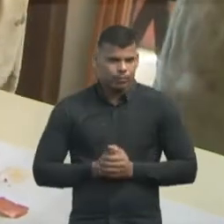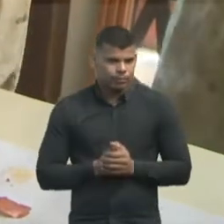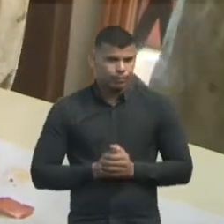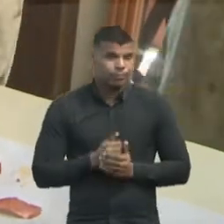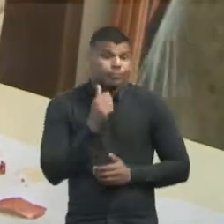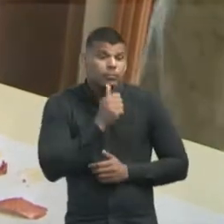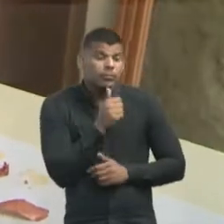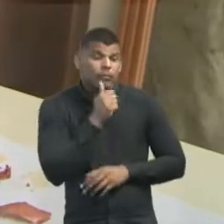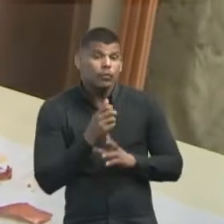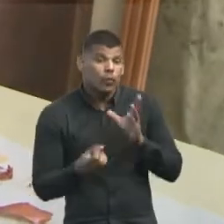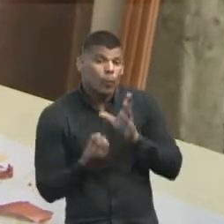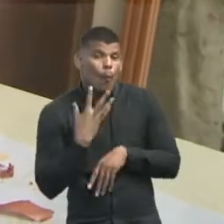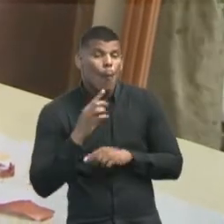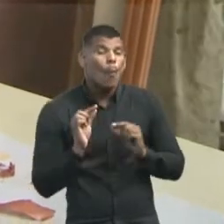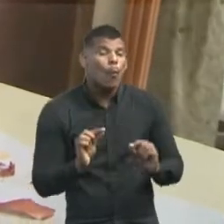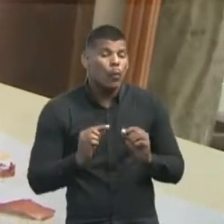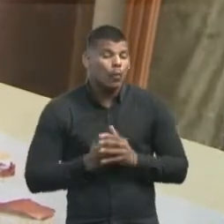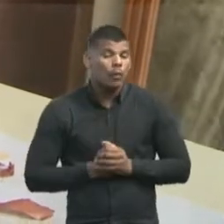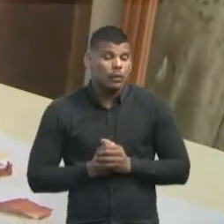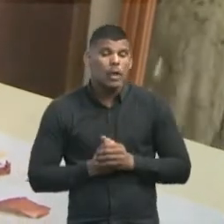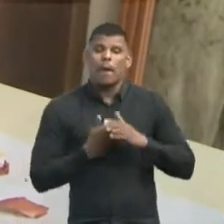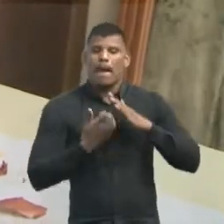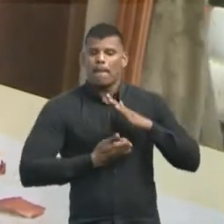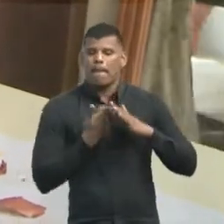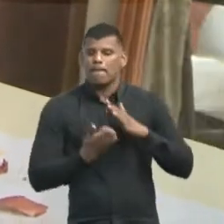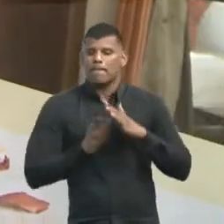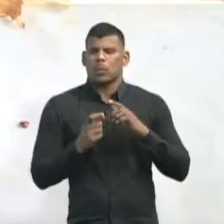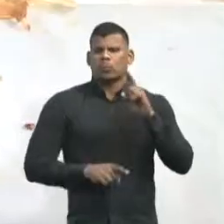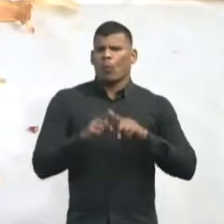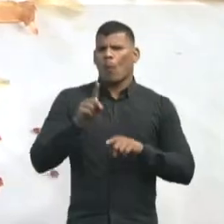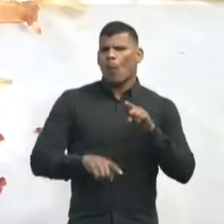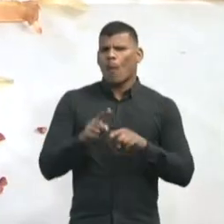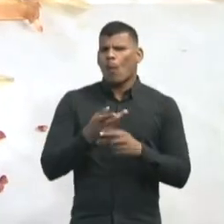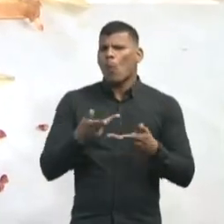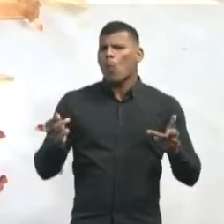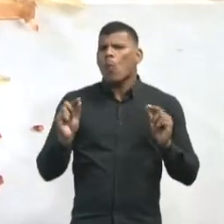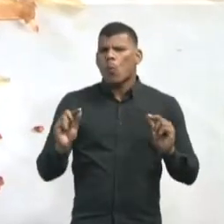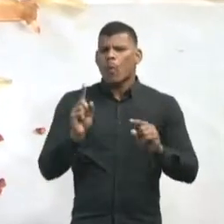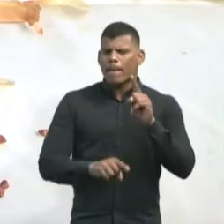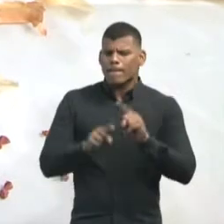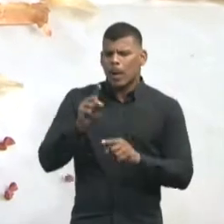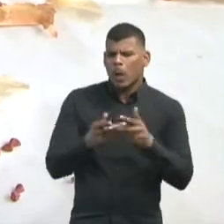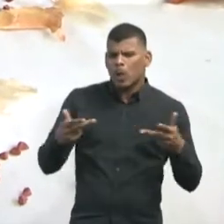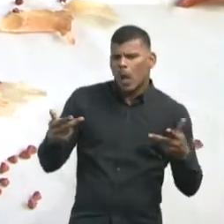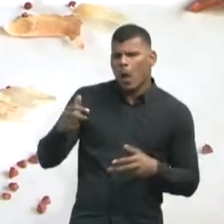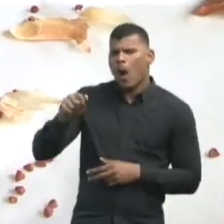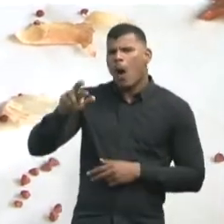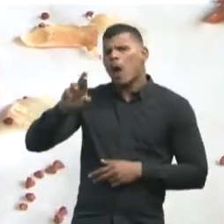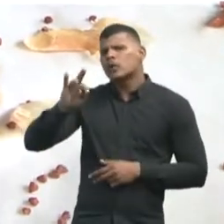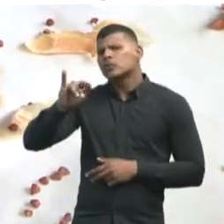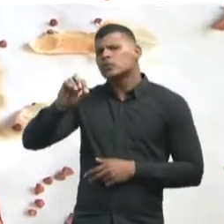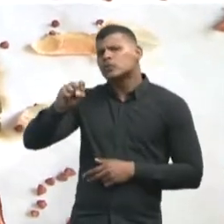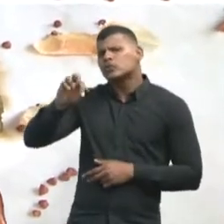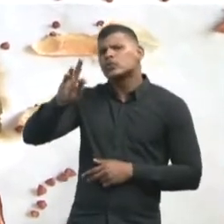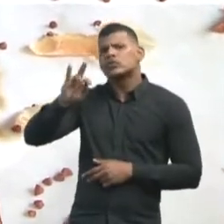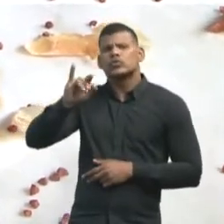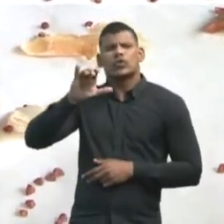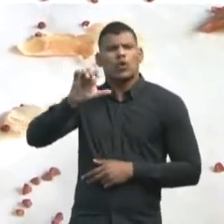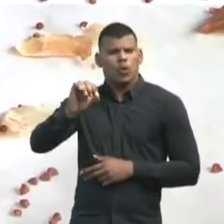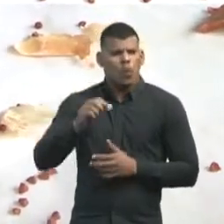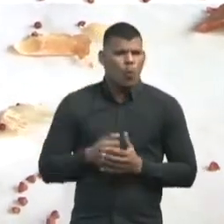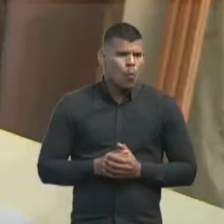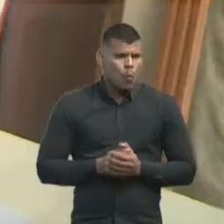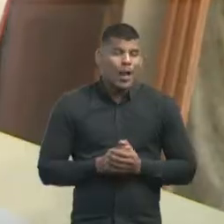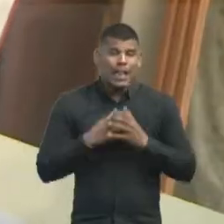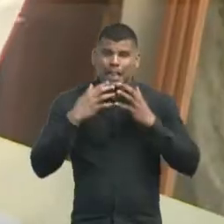empresa no período de pandemia que tem como produtos materiais artísticos em tecidos estampados e tingidos